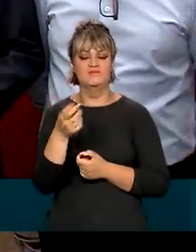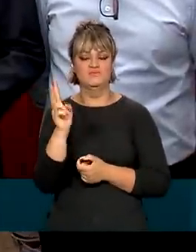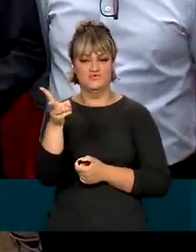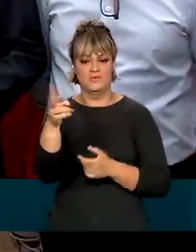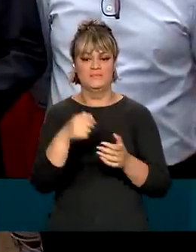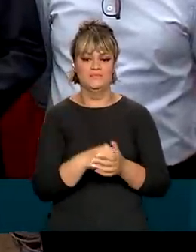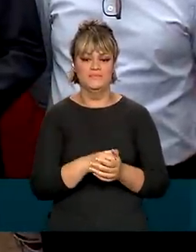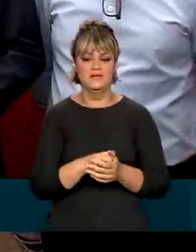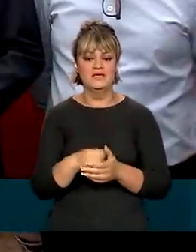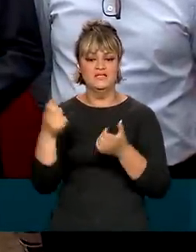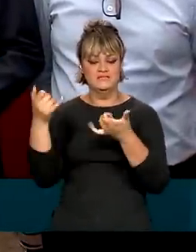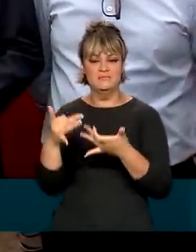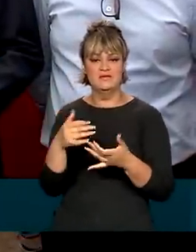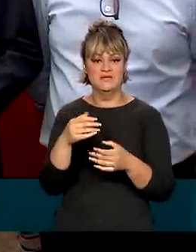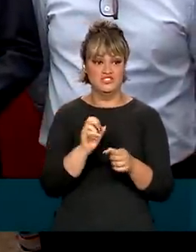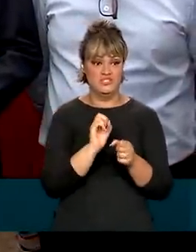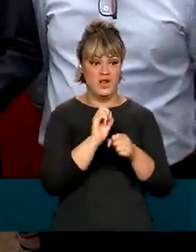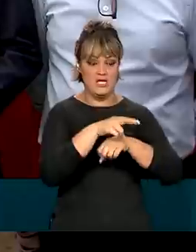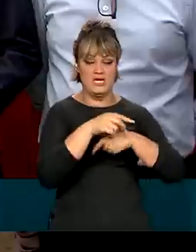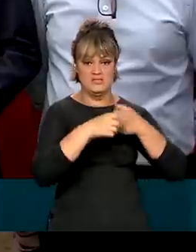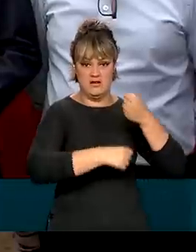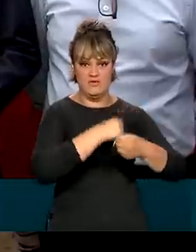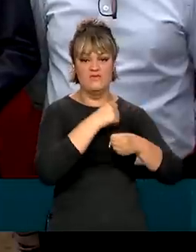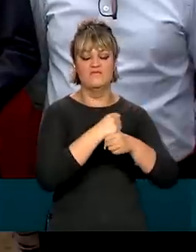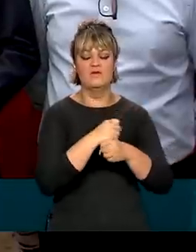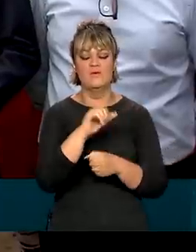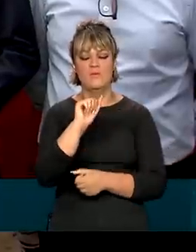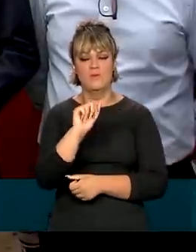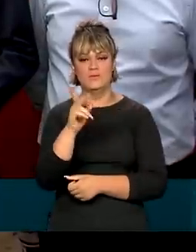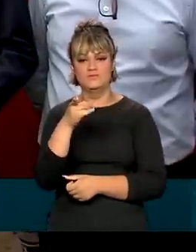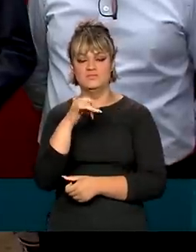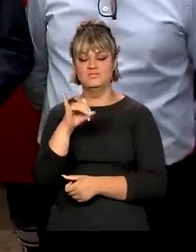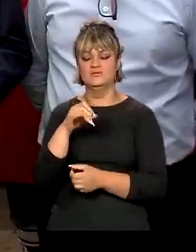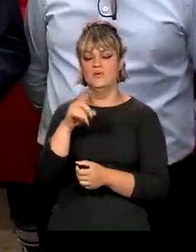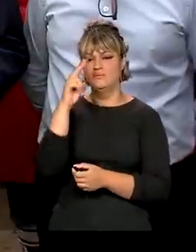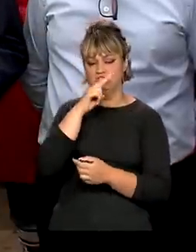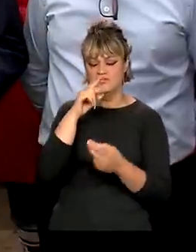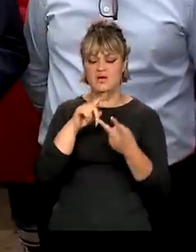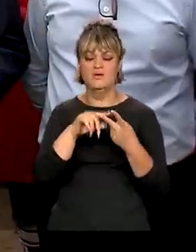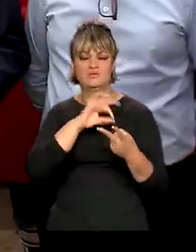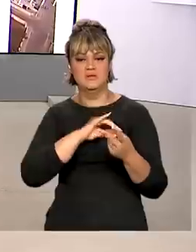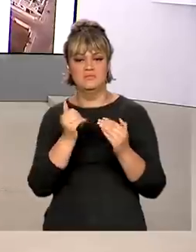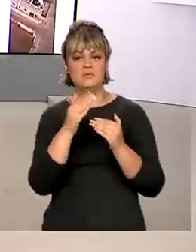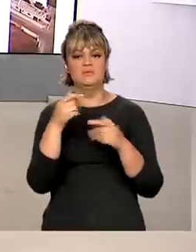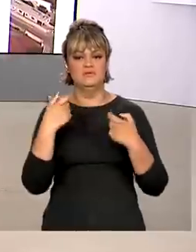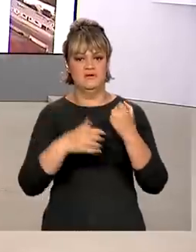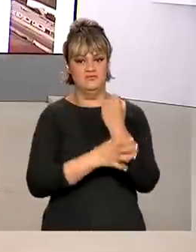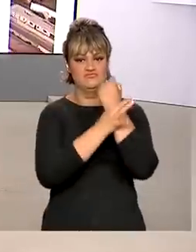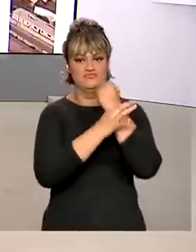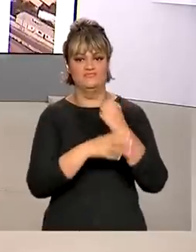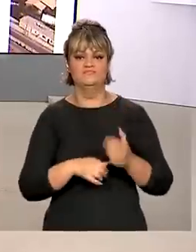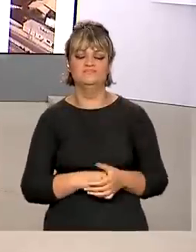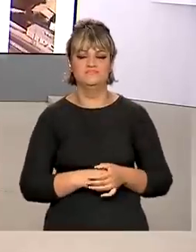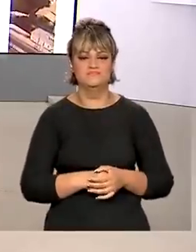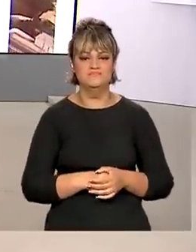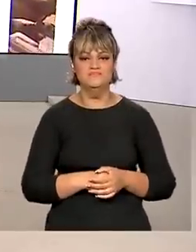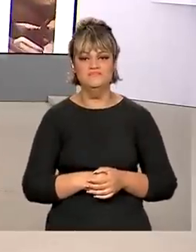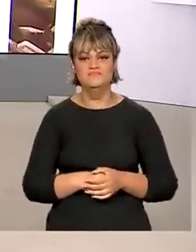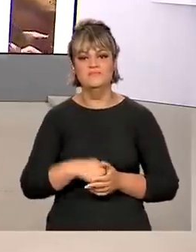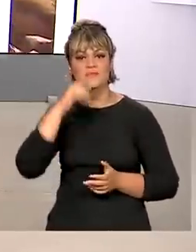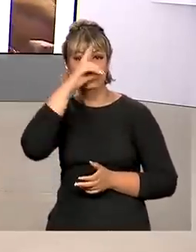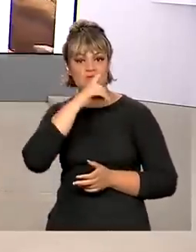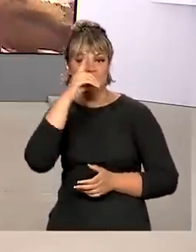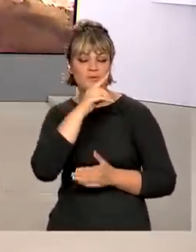sem o auxílio emergencial, sem o aumento real do salário mínimo. E começou neste